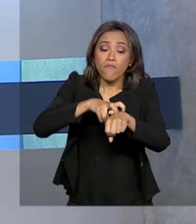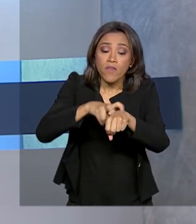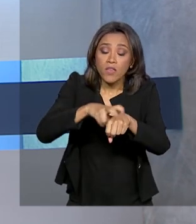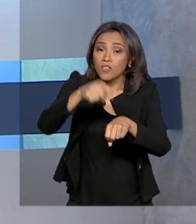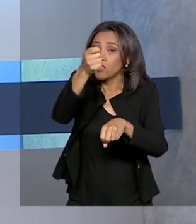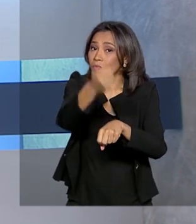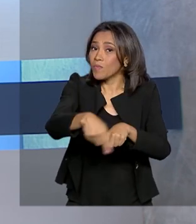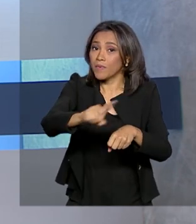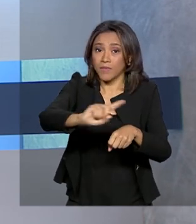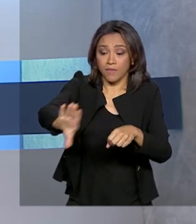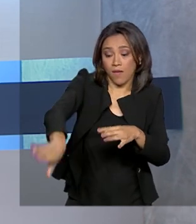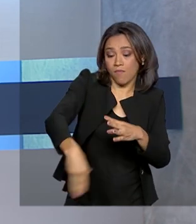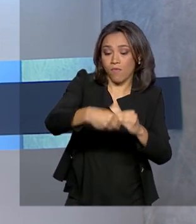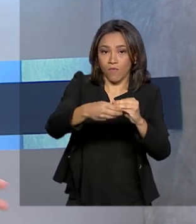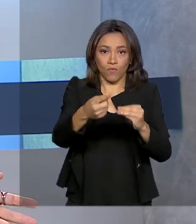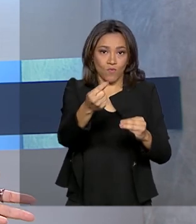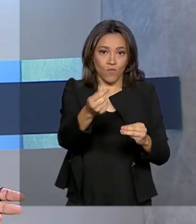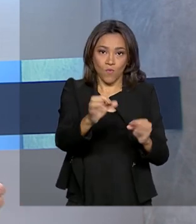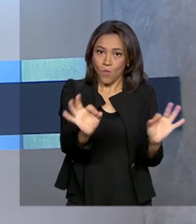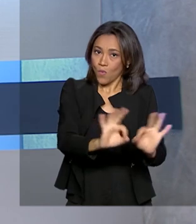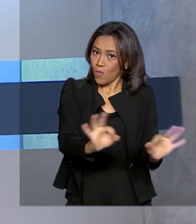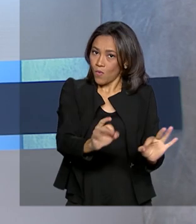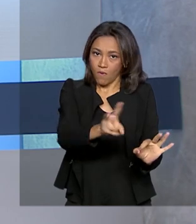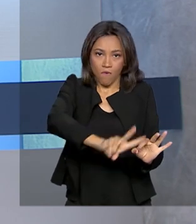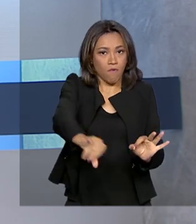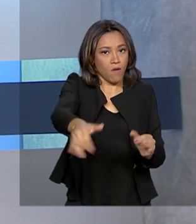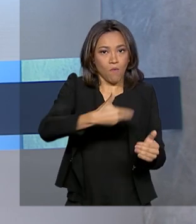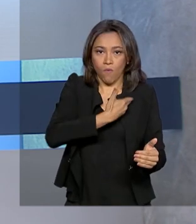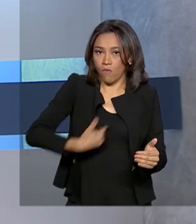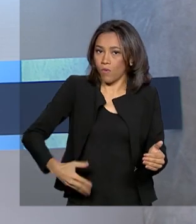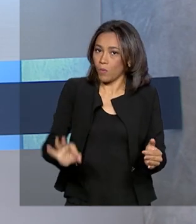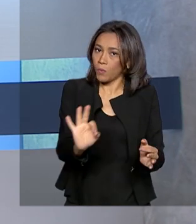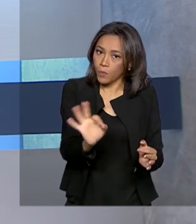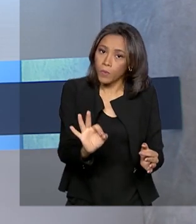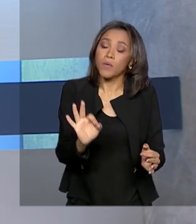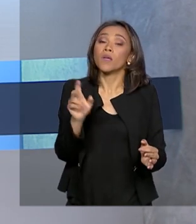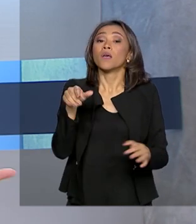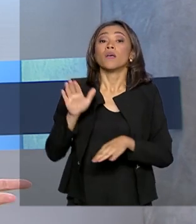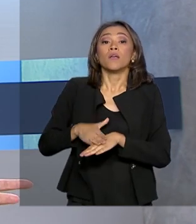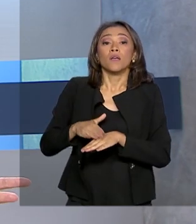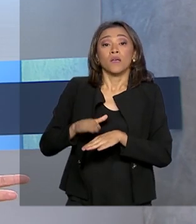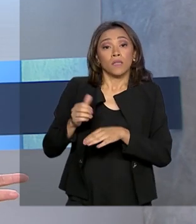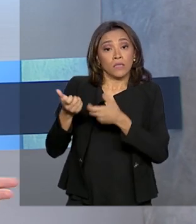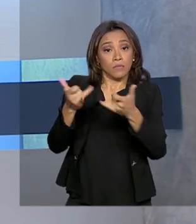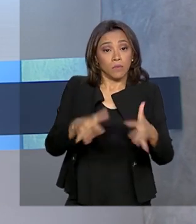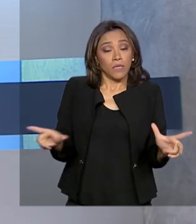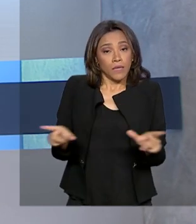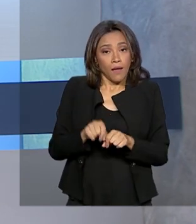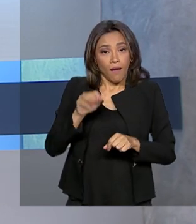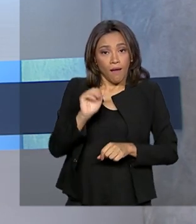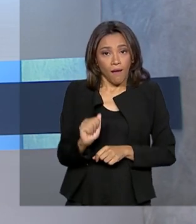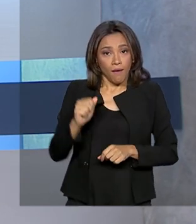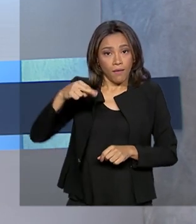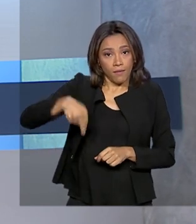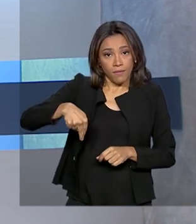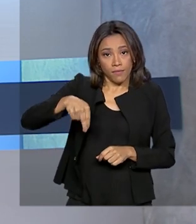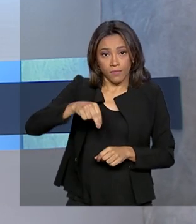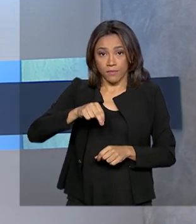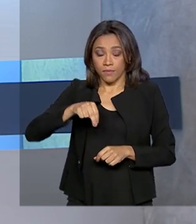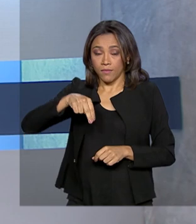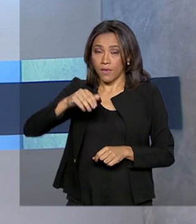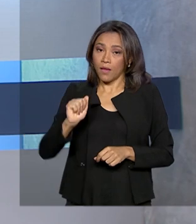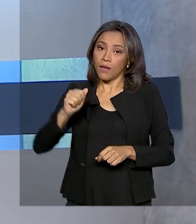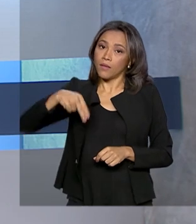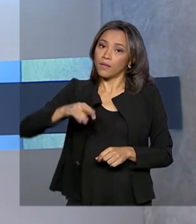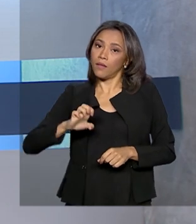adicional para o consumidor. O motivo, segundo a Agência Nacional de Energia Elétrica, a ANEEL, é o aumento das chuvas e da